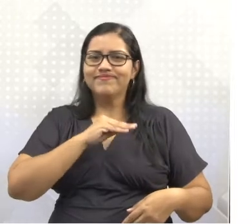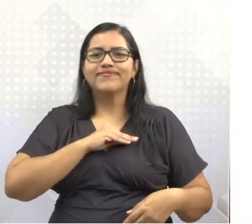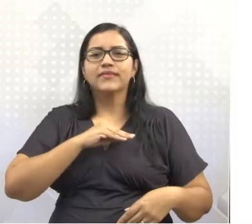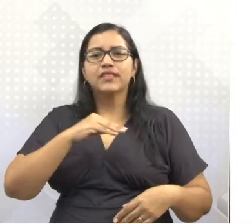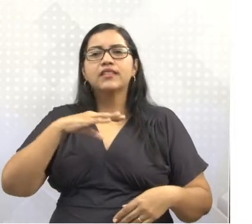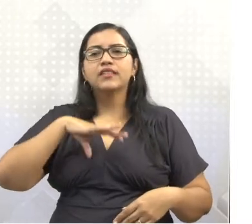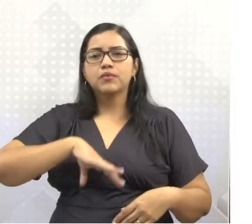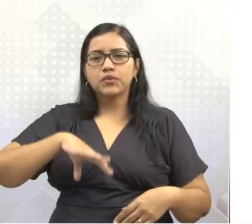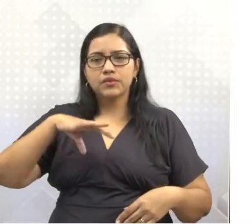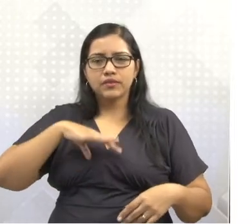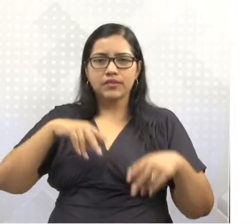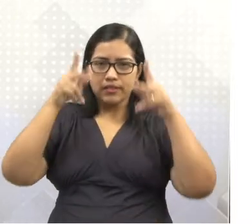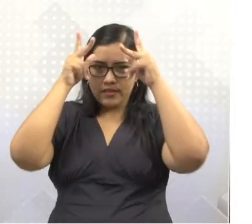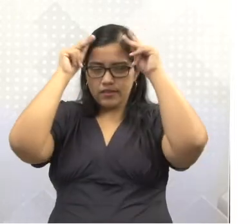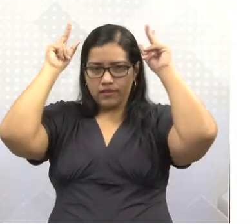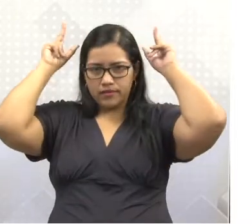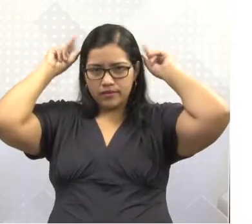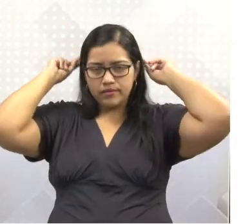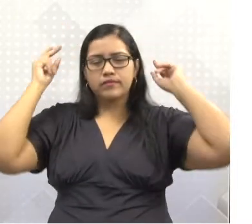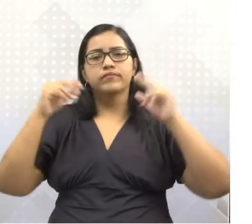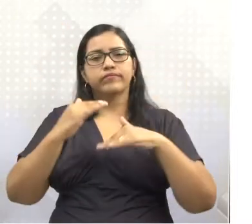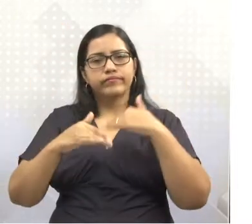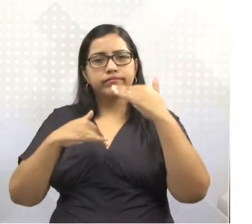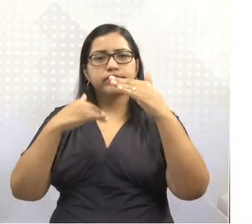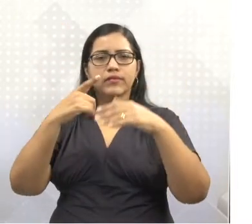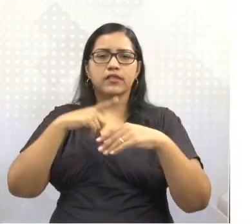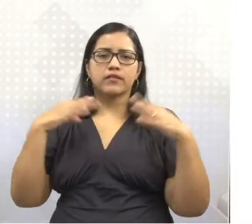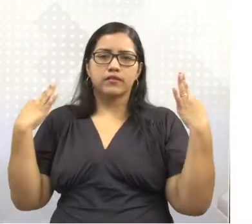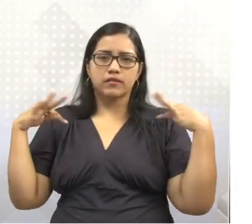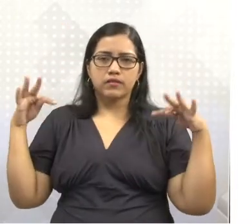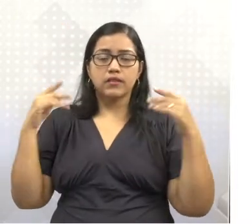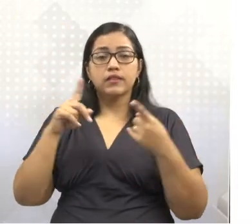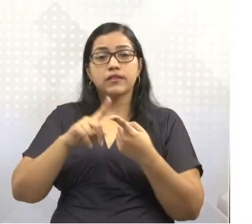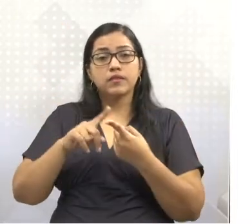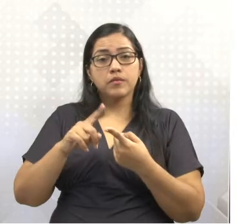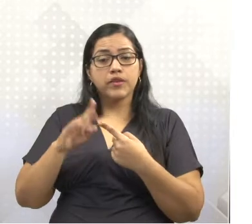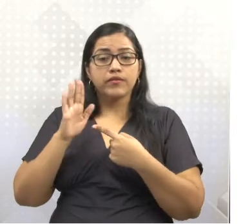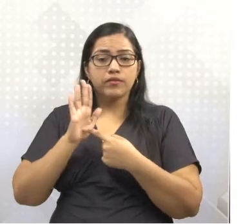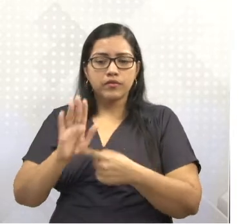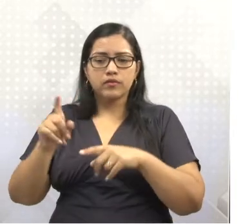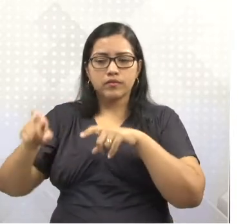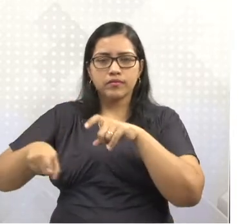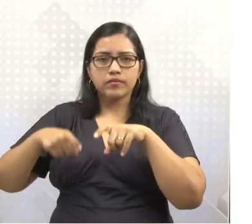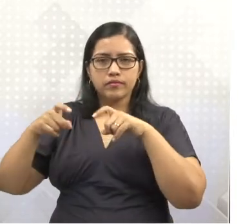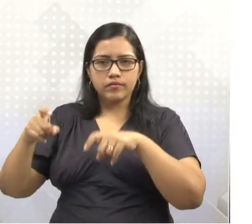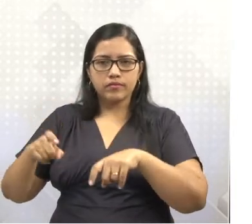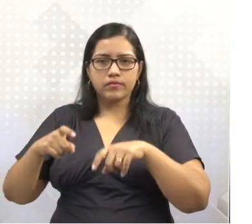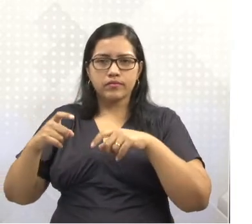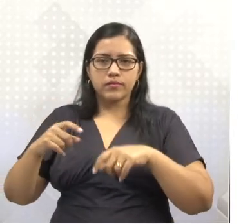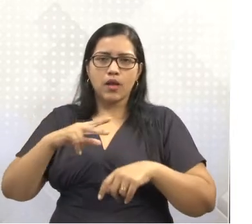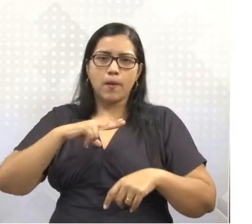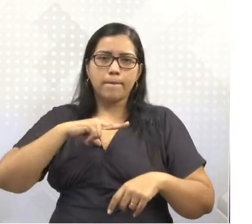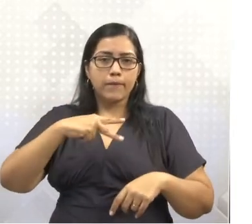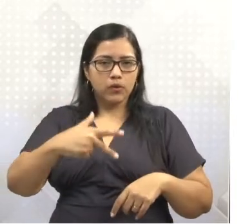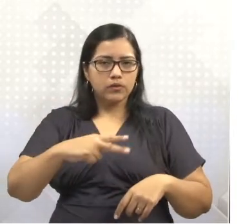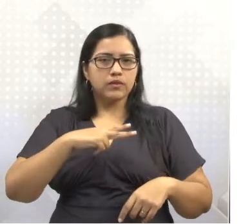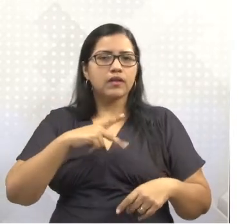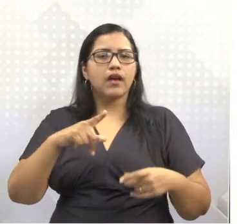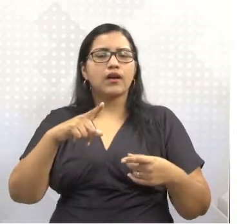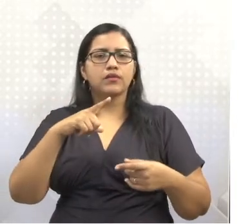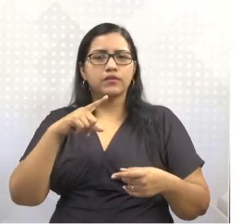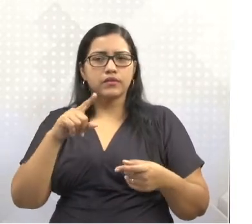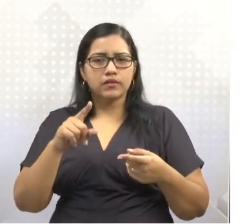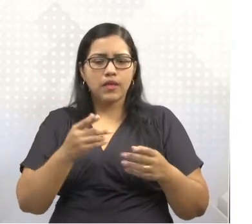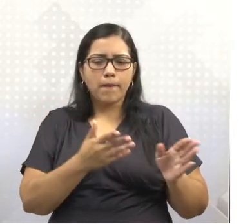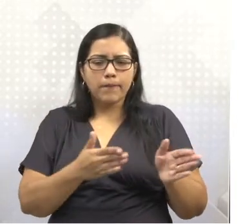desenvolvida e forte, e forte presença na agricultura e na economia, principalmente Portugal. Portugal é uma grande produtora de vinhos,